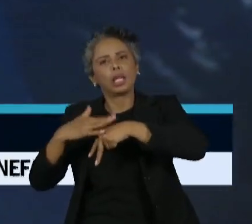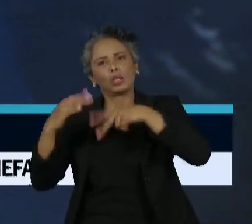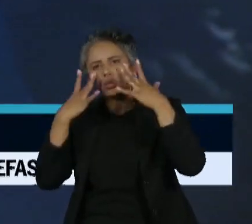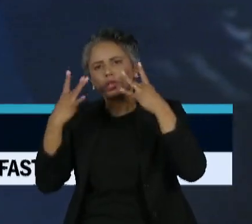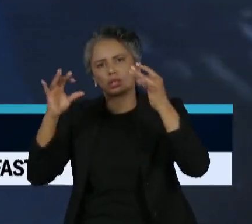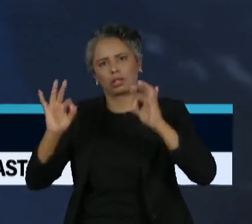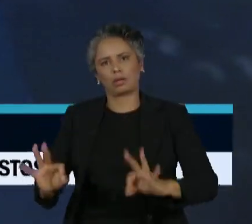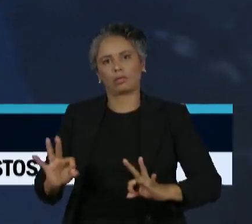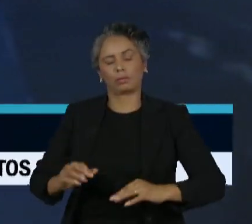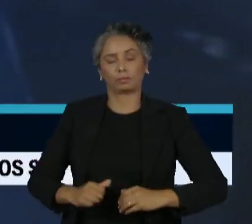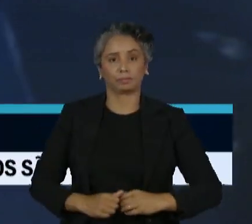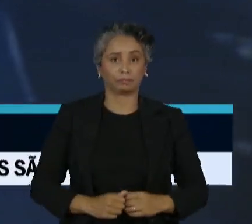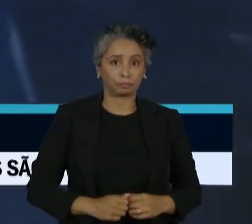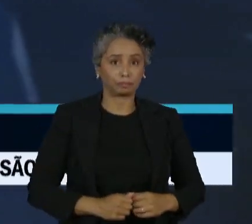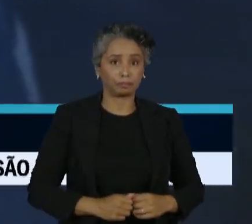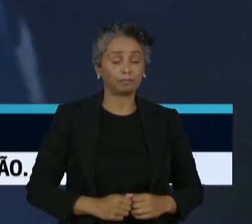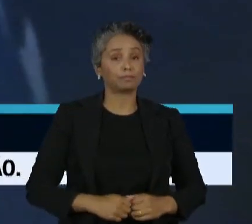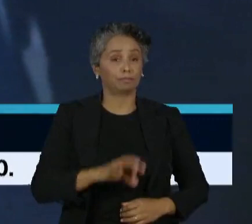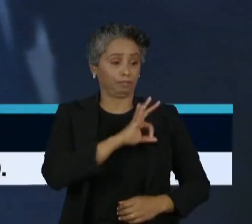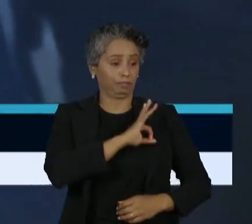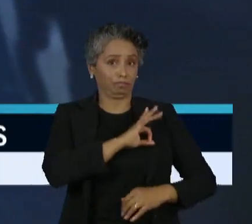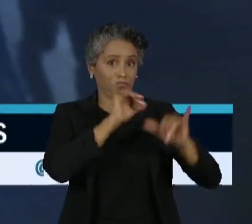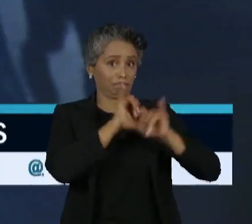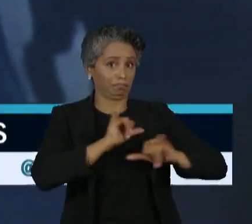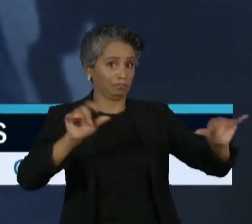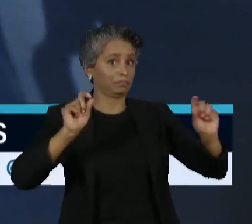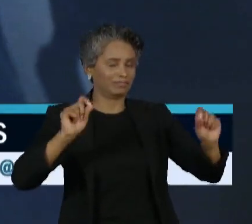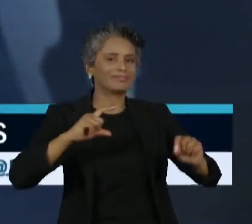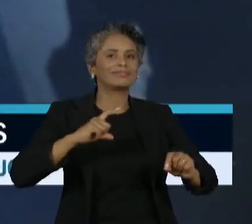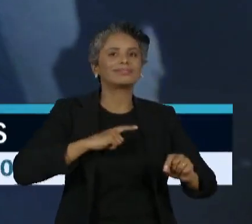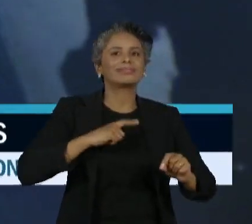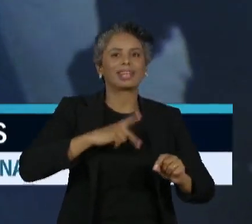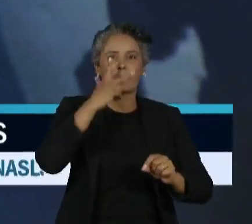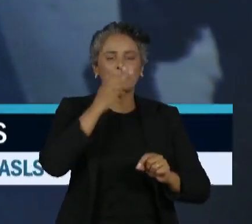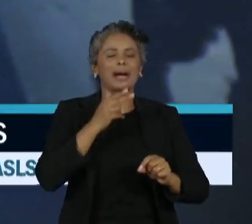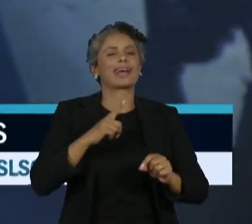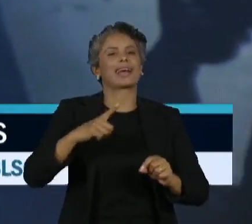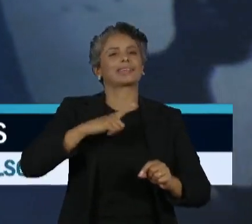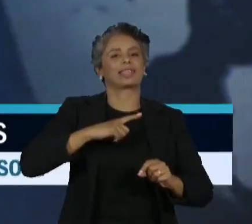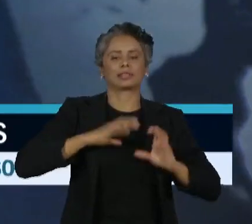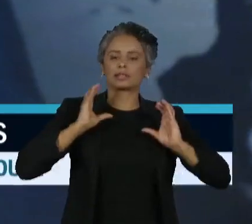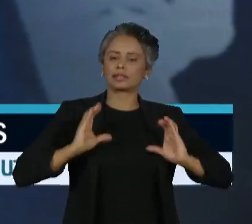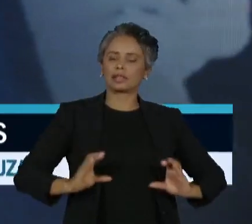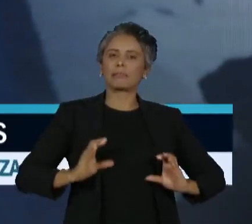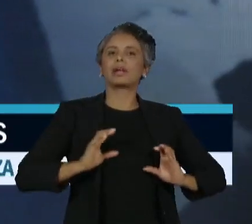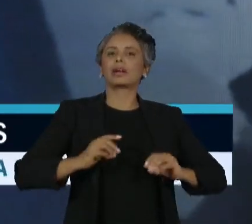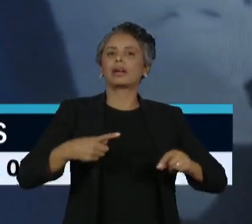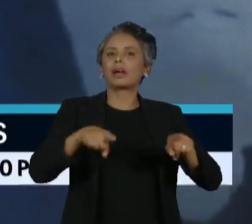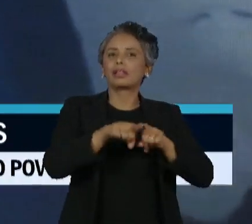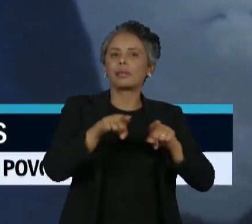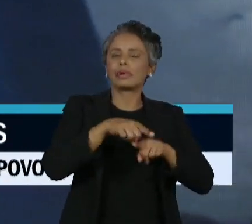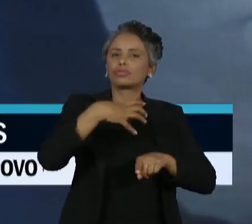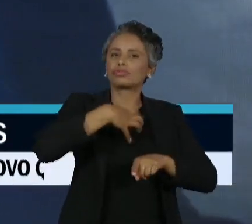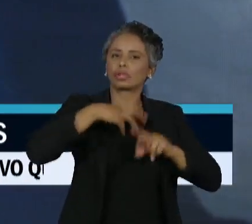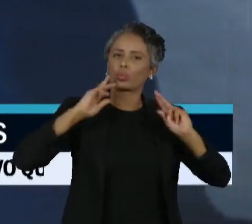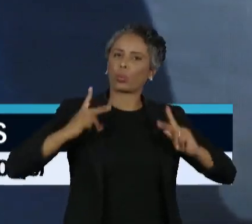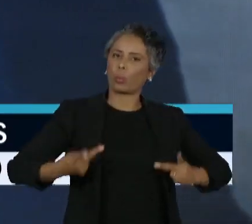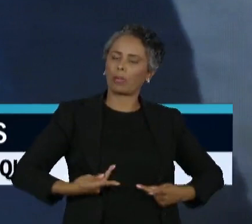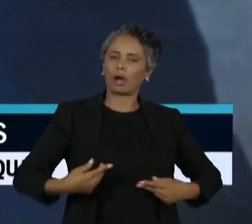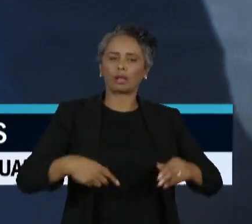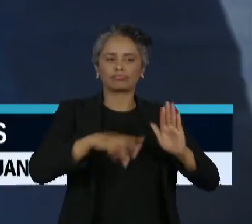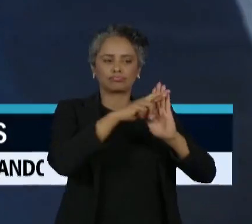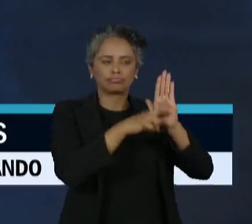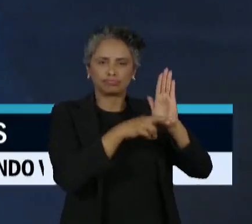Em nota, a Polícia Militar disse que criou a Divisão de Cidadania e Dignidade Humana e revisou protocolos de abordagens.